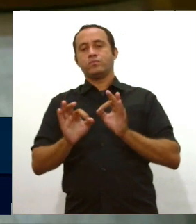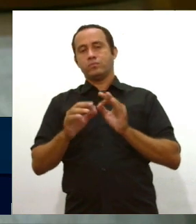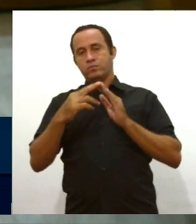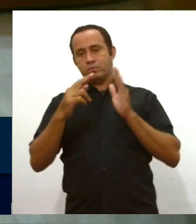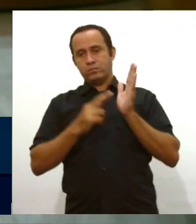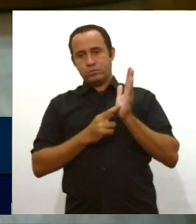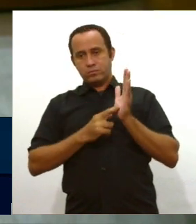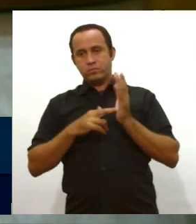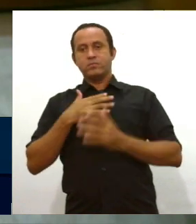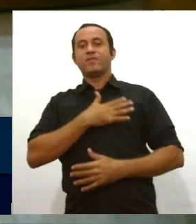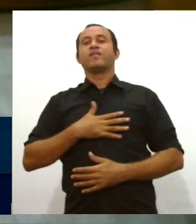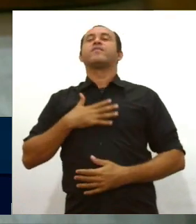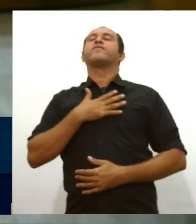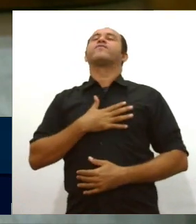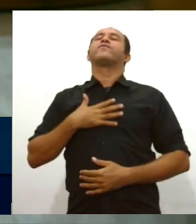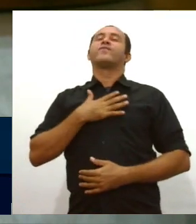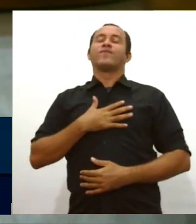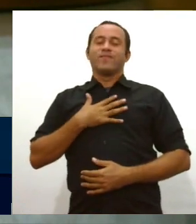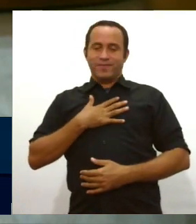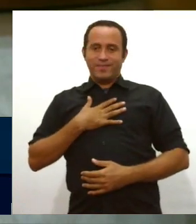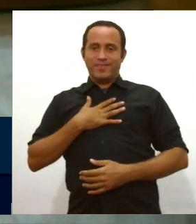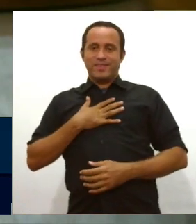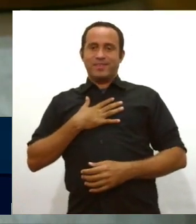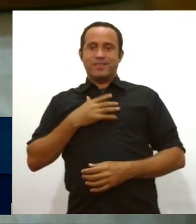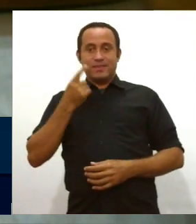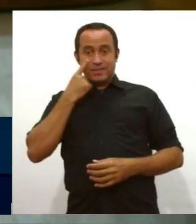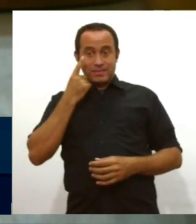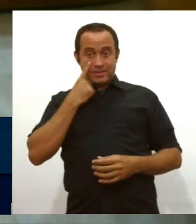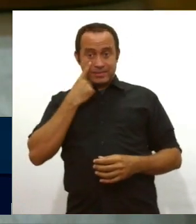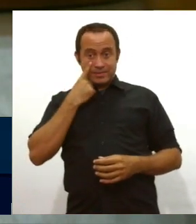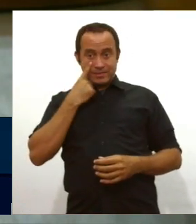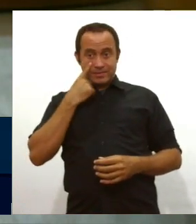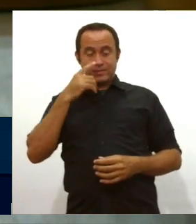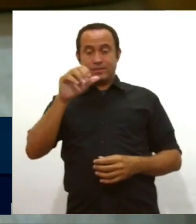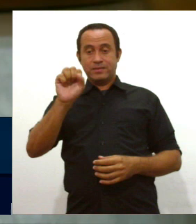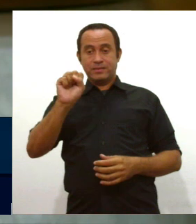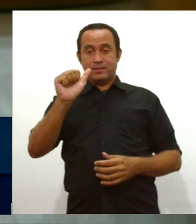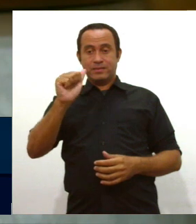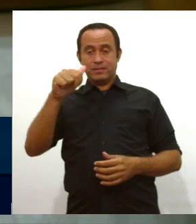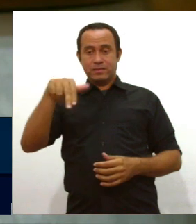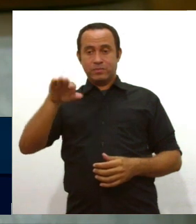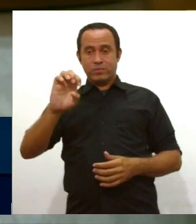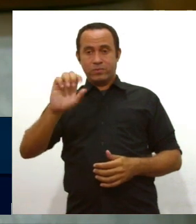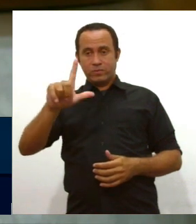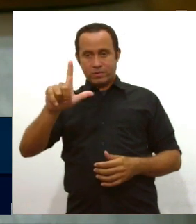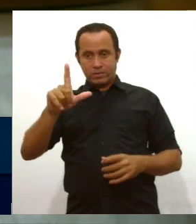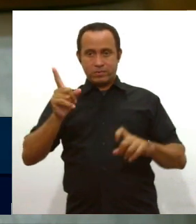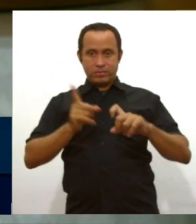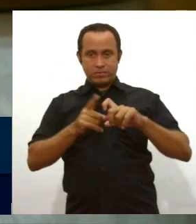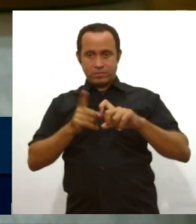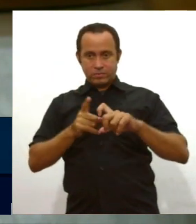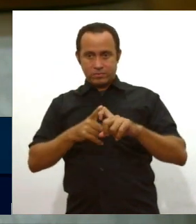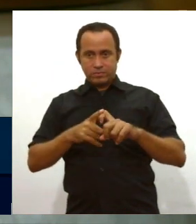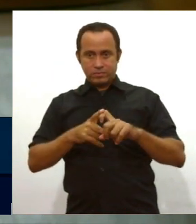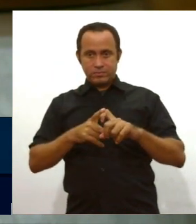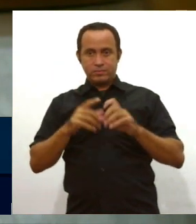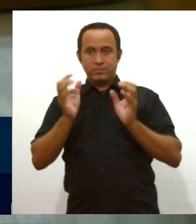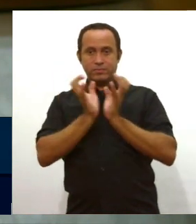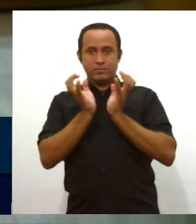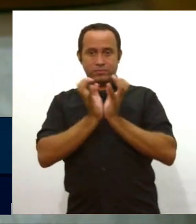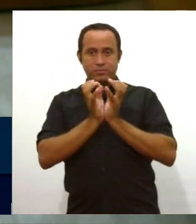e a gente fica feliz de ver doutor Samuel também lá, numa coligação com o PL,